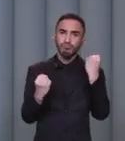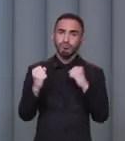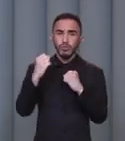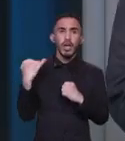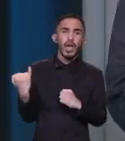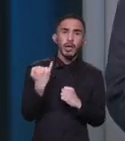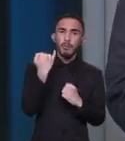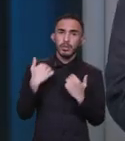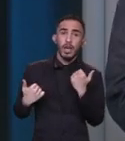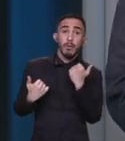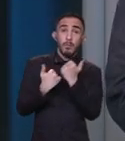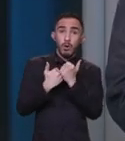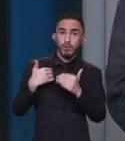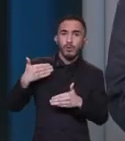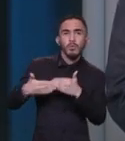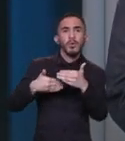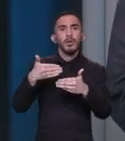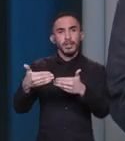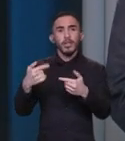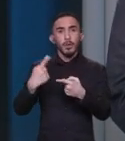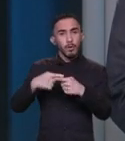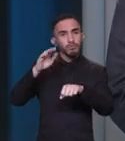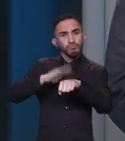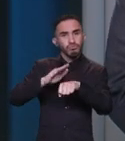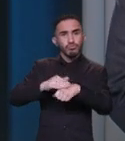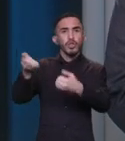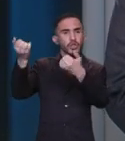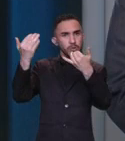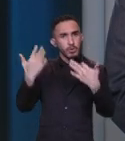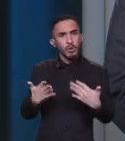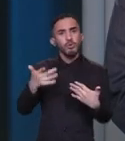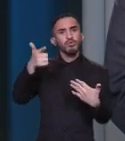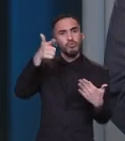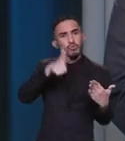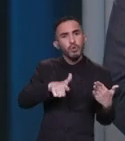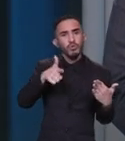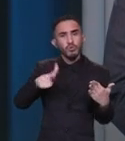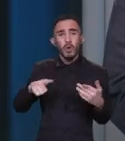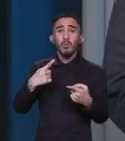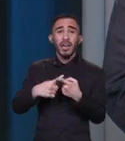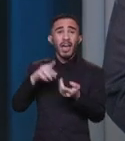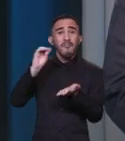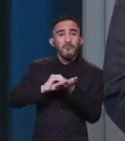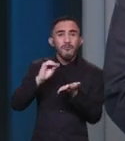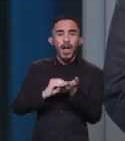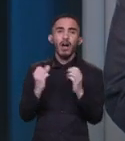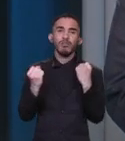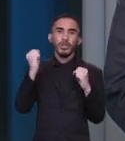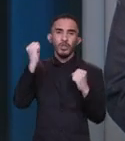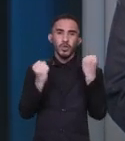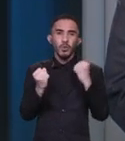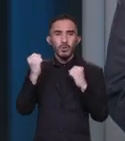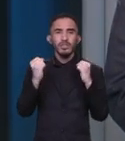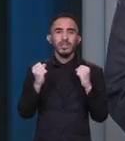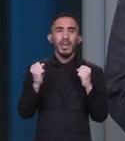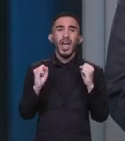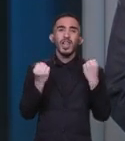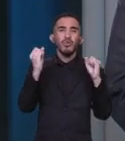processo. Você fala sempre, e já falou aqui, que a nossa desindustrialização foi uma das